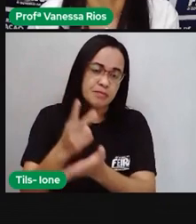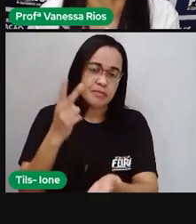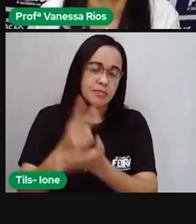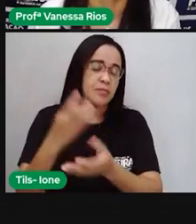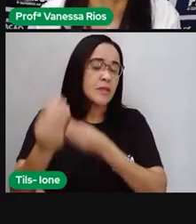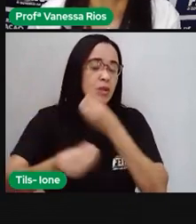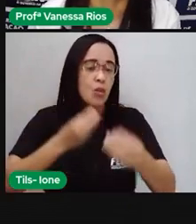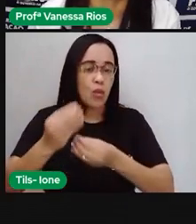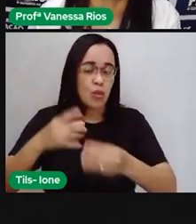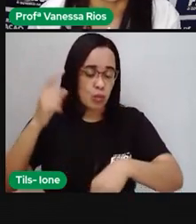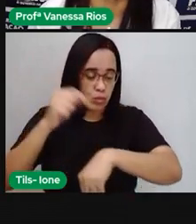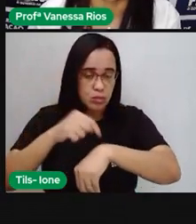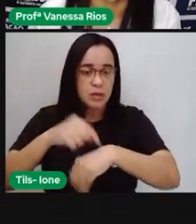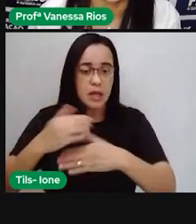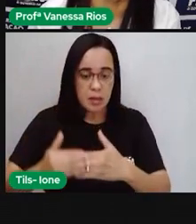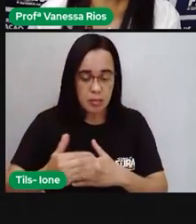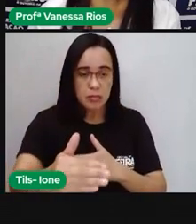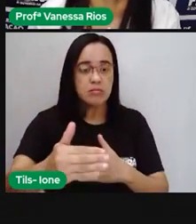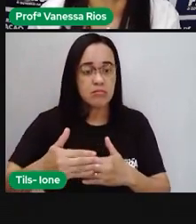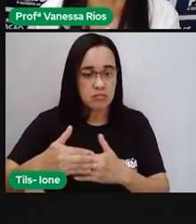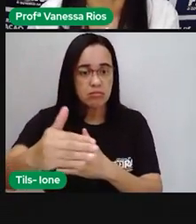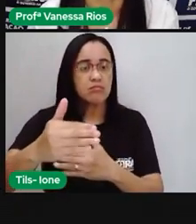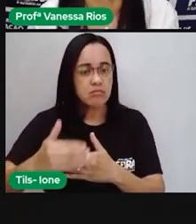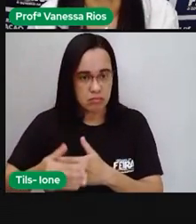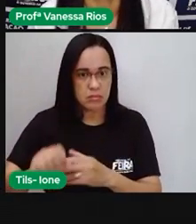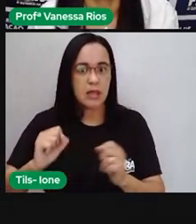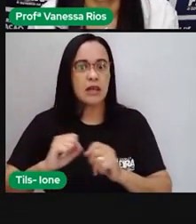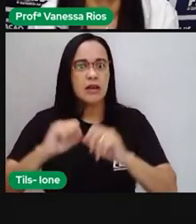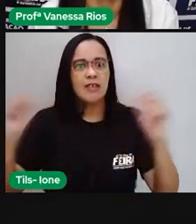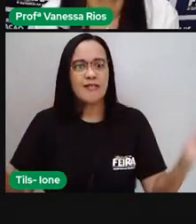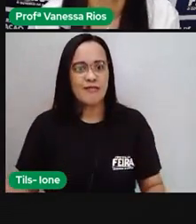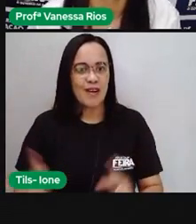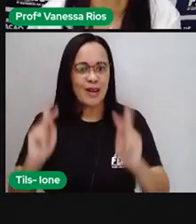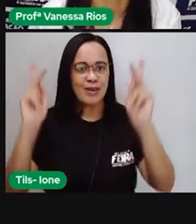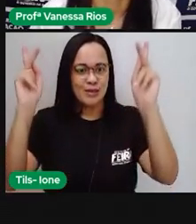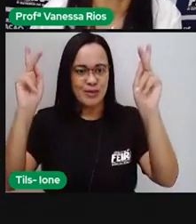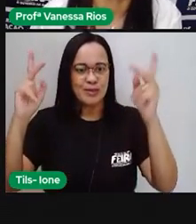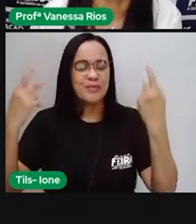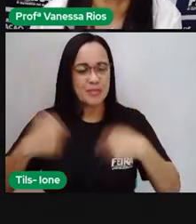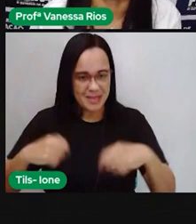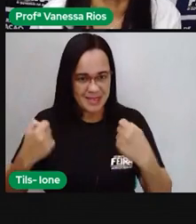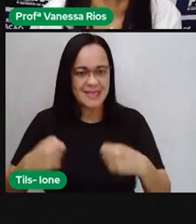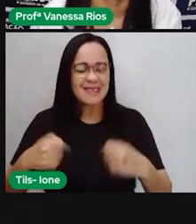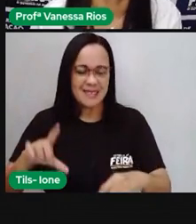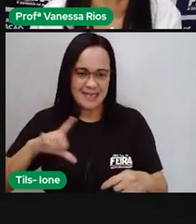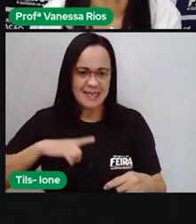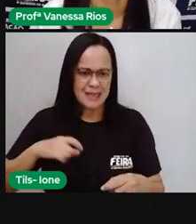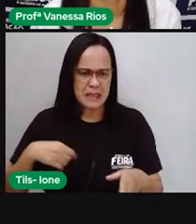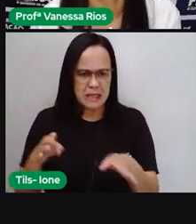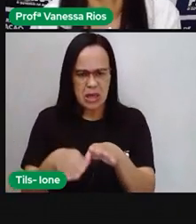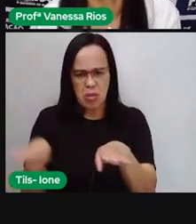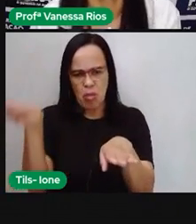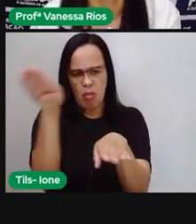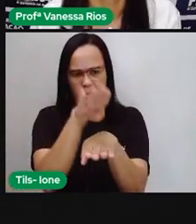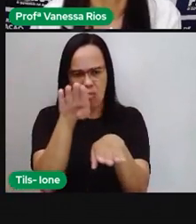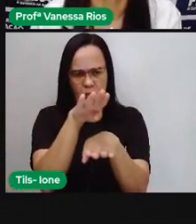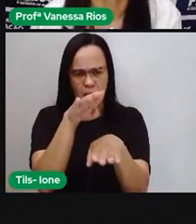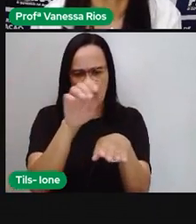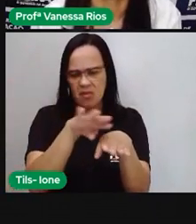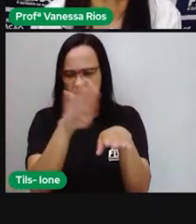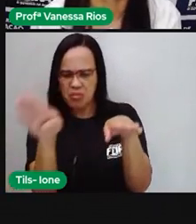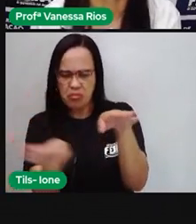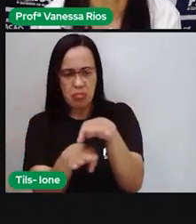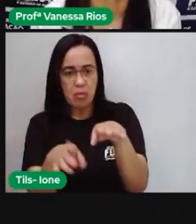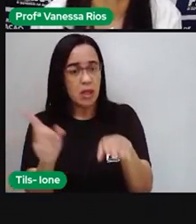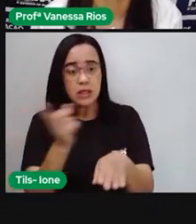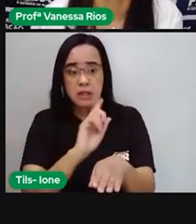precisam ser aí valorizadas, né? Não colocando aí nenhuma em sobreposição à outra. Nenhuma cultura, nenhum modo de